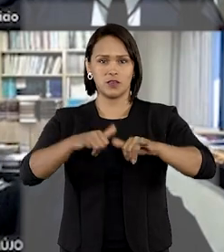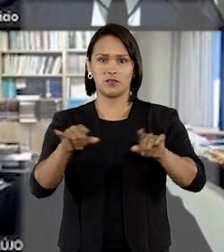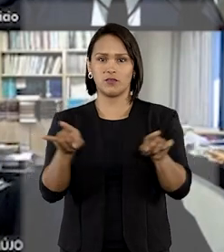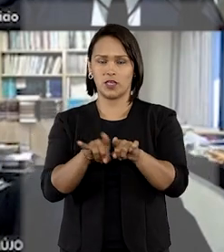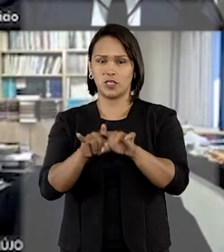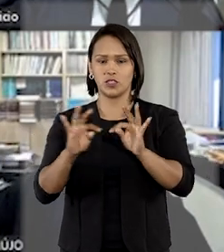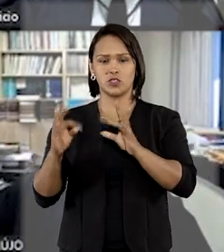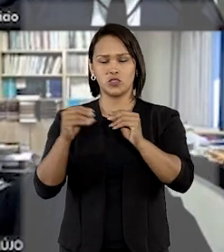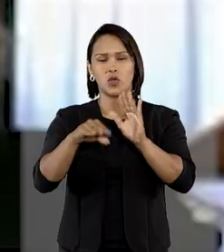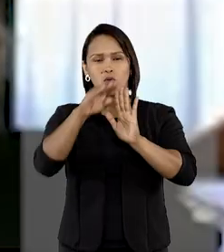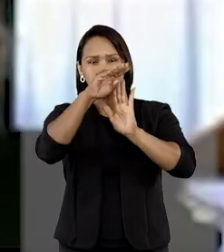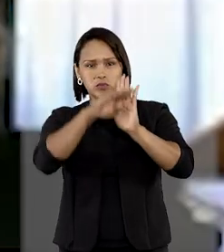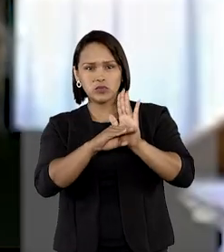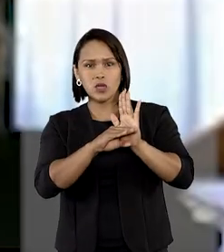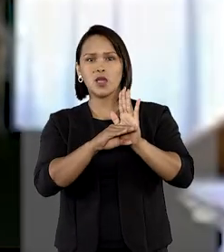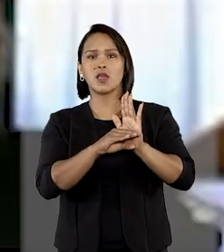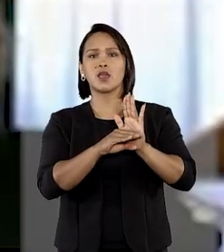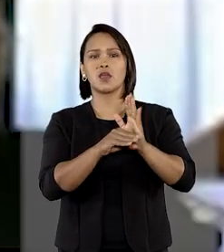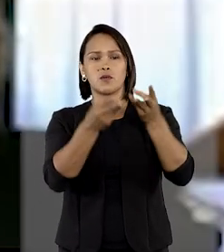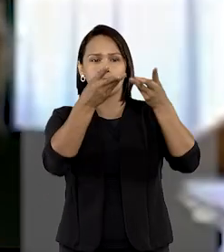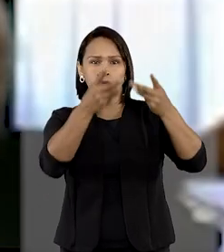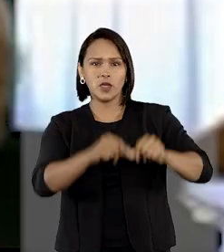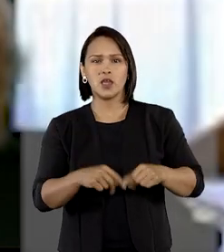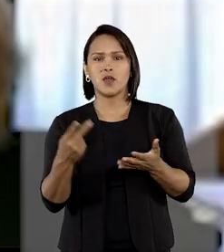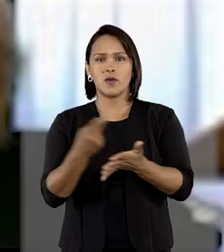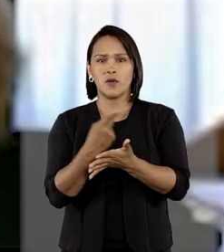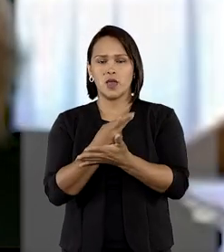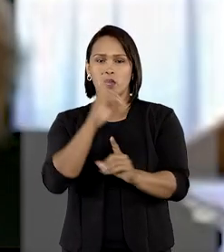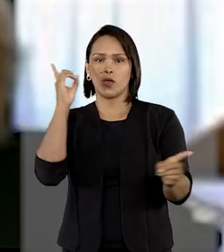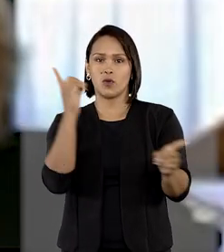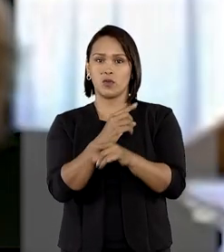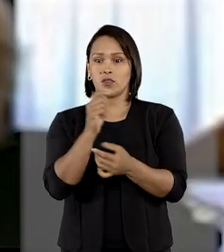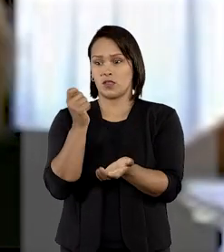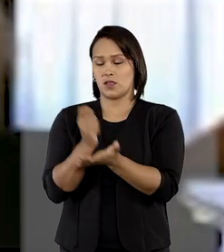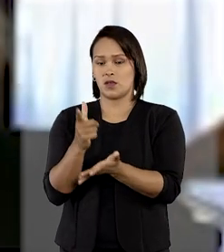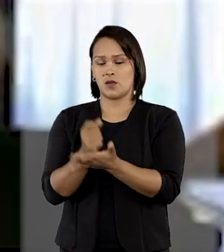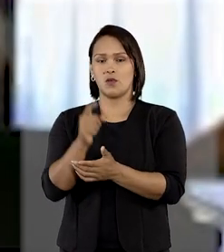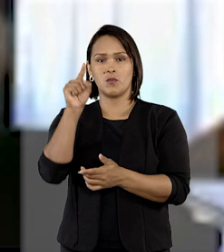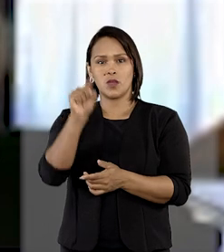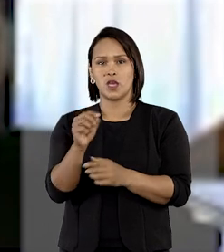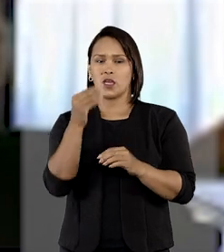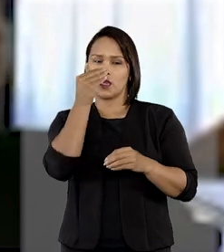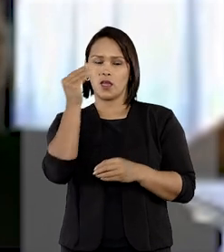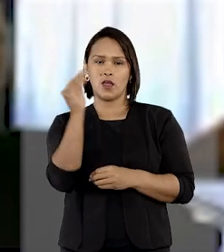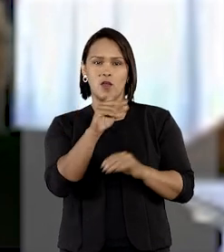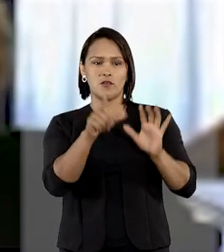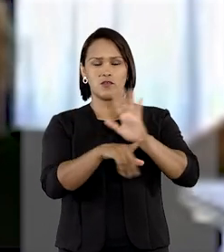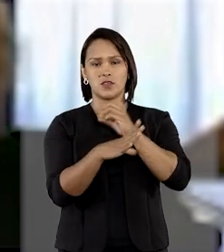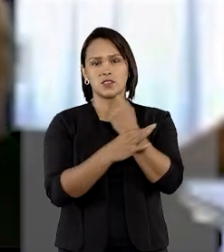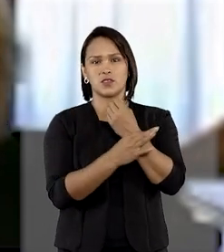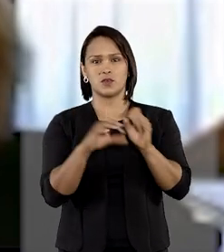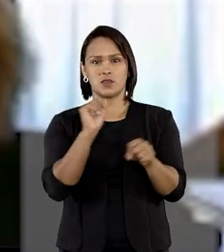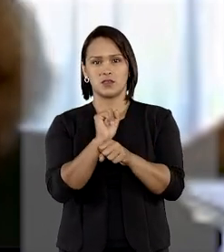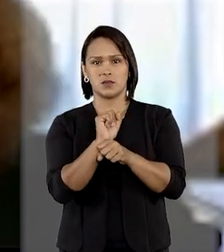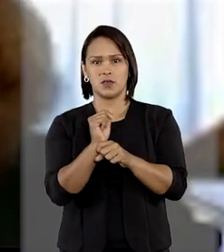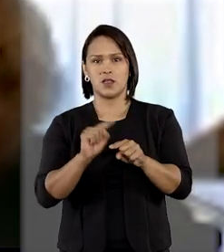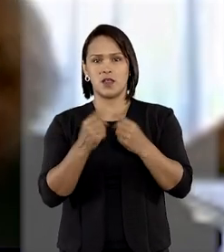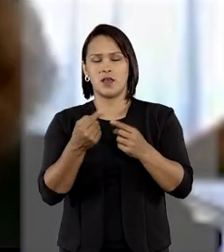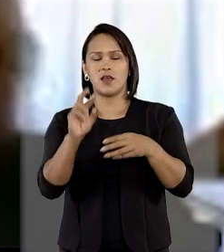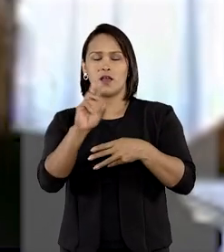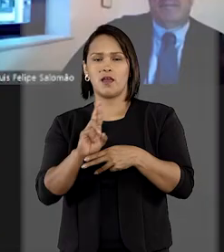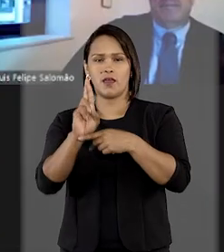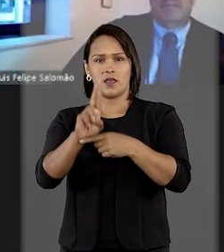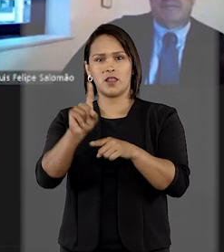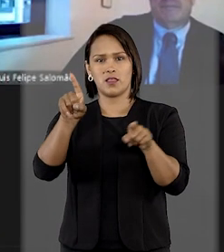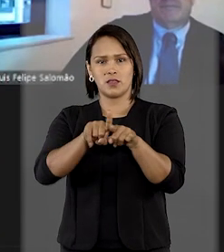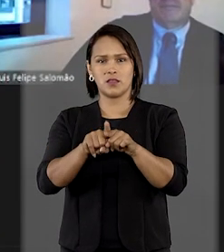pelo produto defeituoso, conceituado como aquele que não oferece a segurança esperada. A relatora afirmou que a jurisprudência do